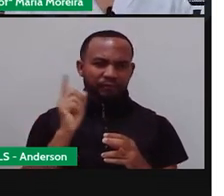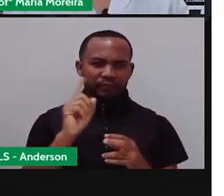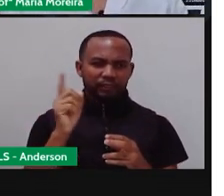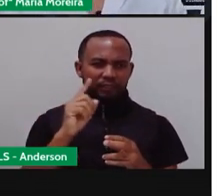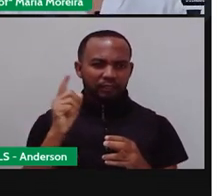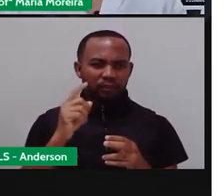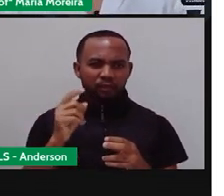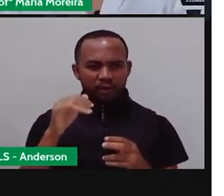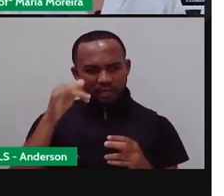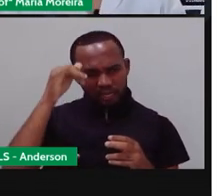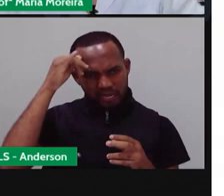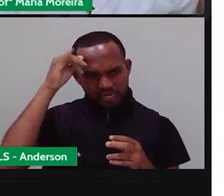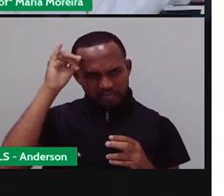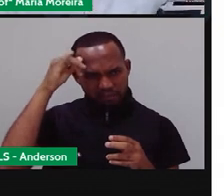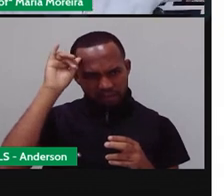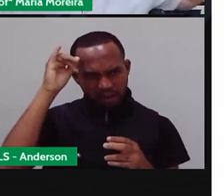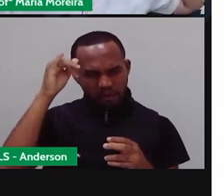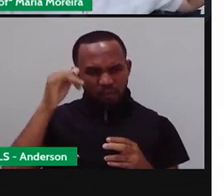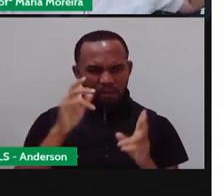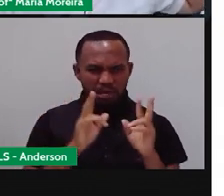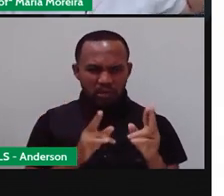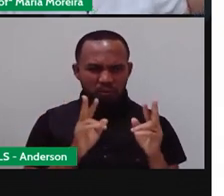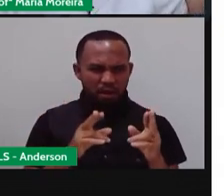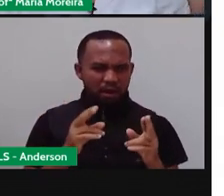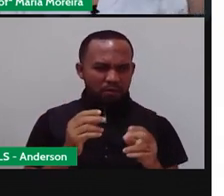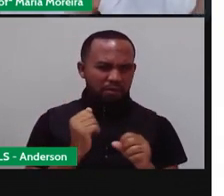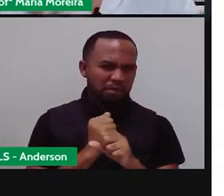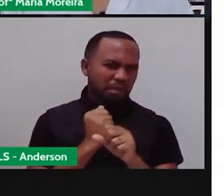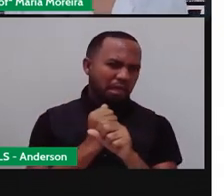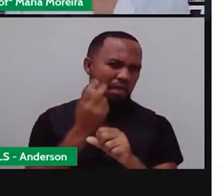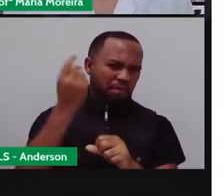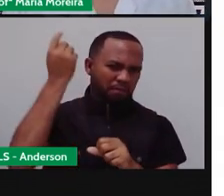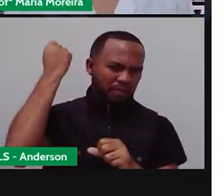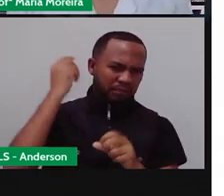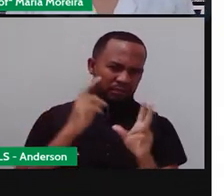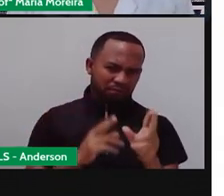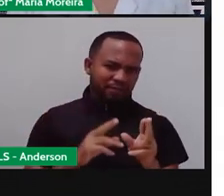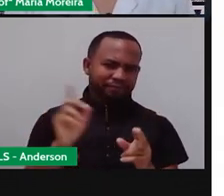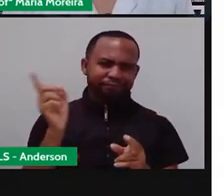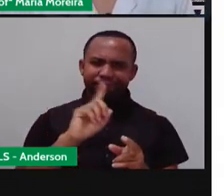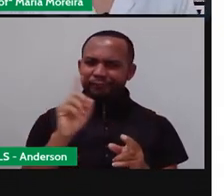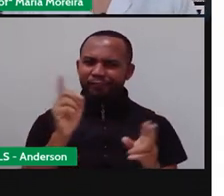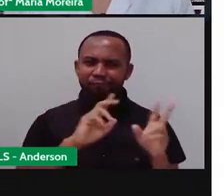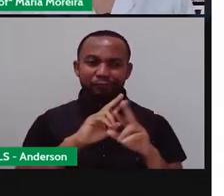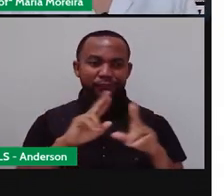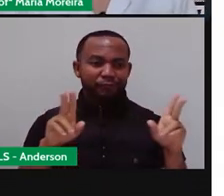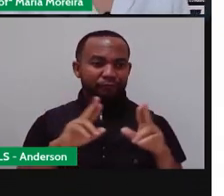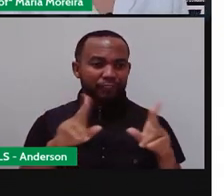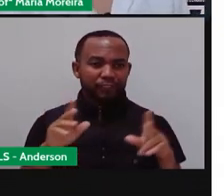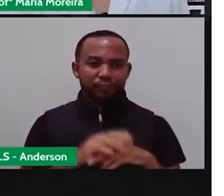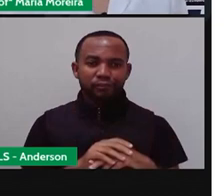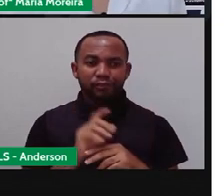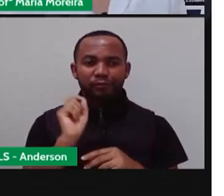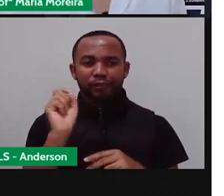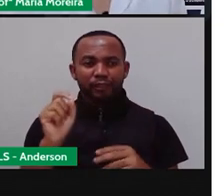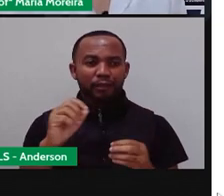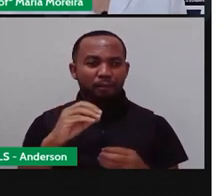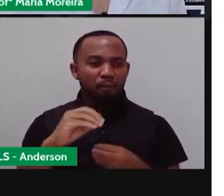gado que a gente conhece hoje é o mesmo gado de 10 mil anos atrás? Obviamente que não, né? Porque eles passaram aí por